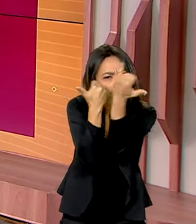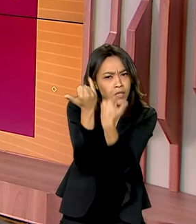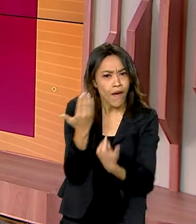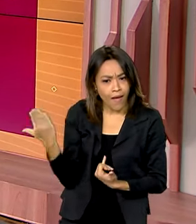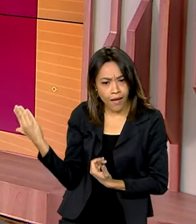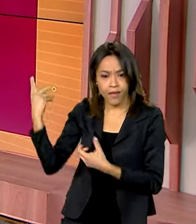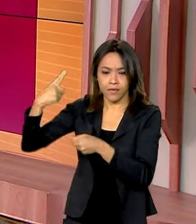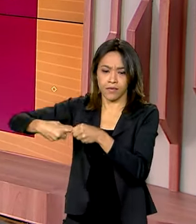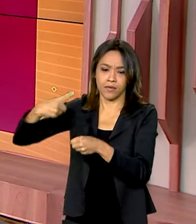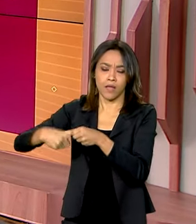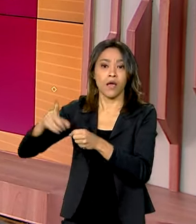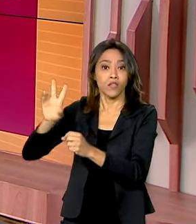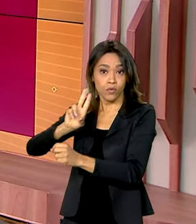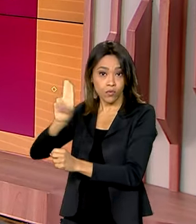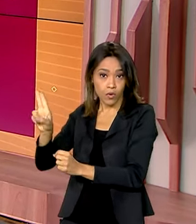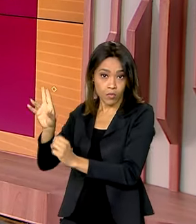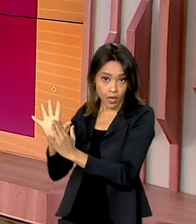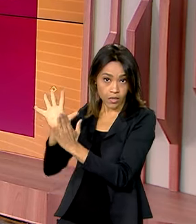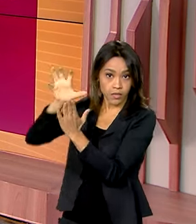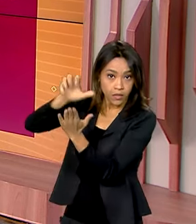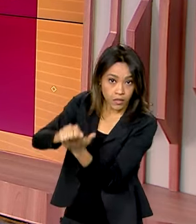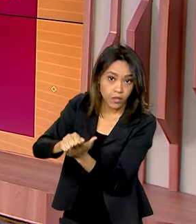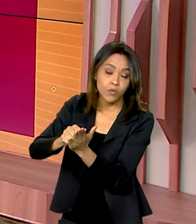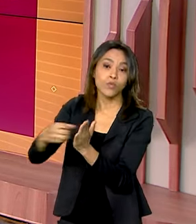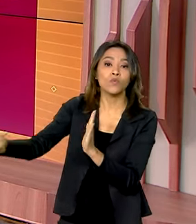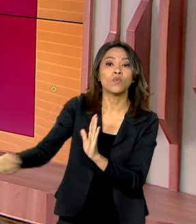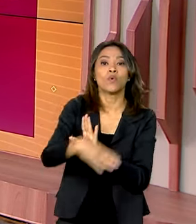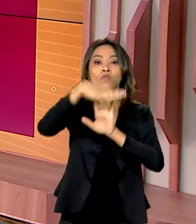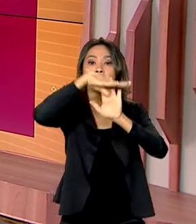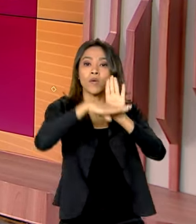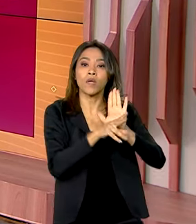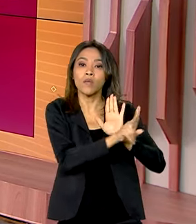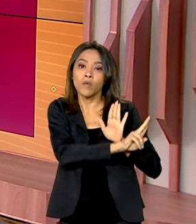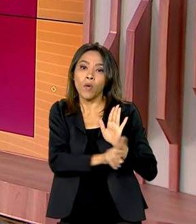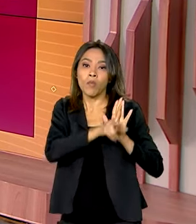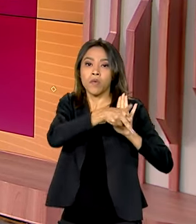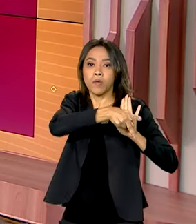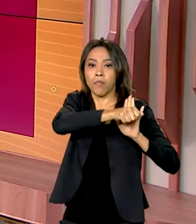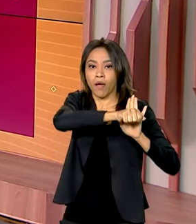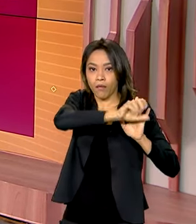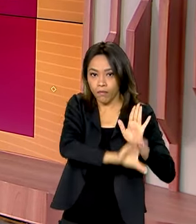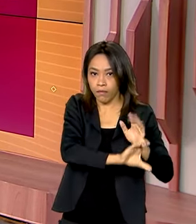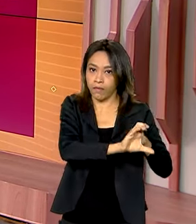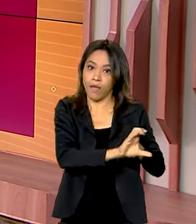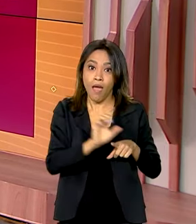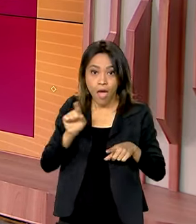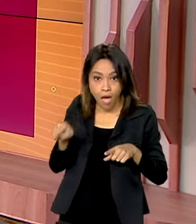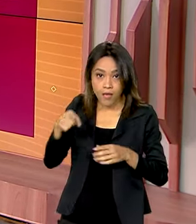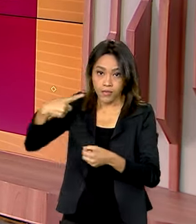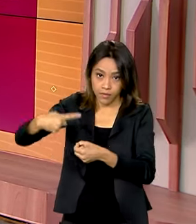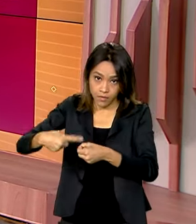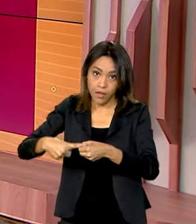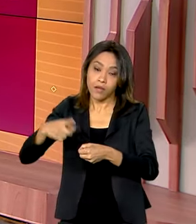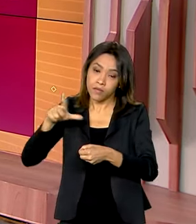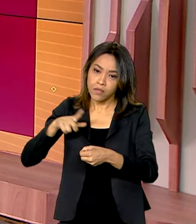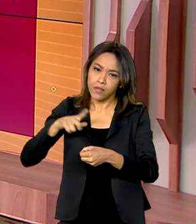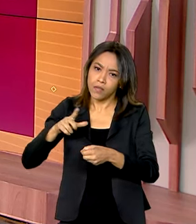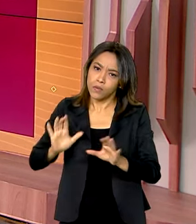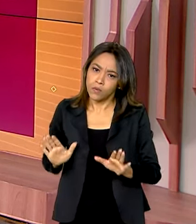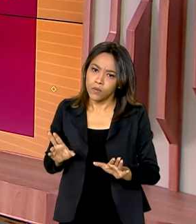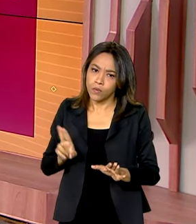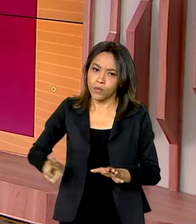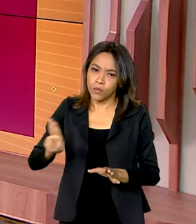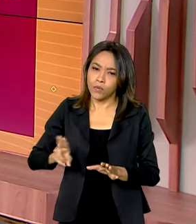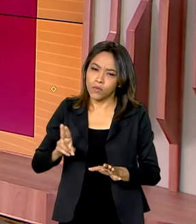cidades que está inscrita no novo PAC como sustentável e resiliente. Ou seja, ela promove o uso de métodos